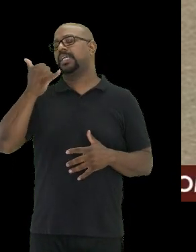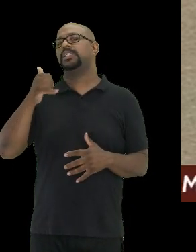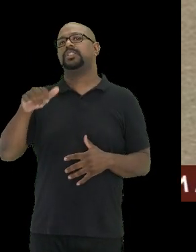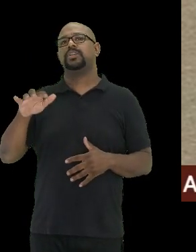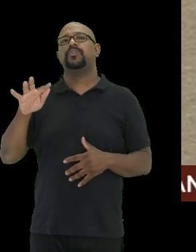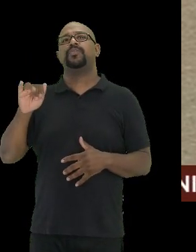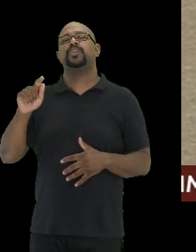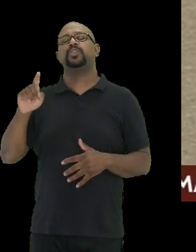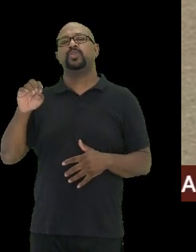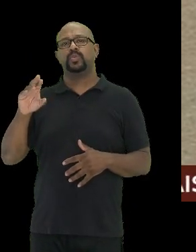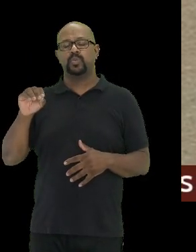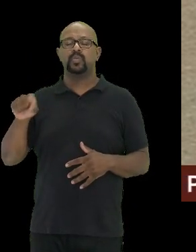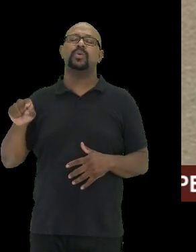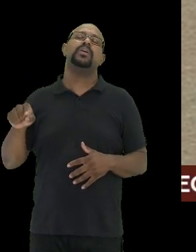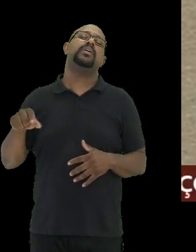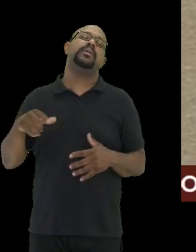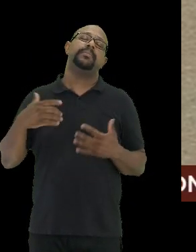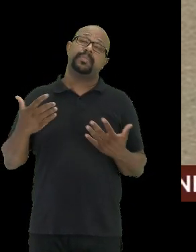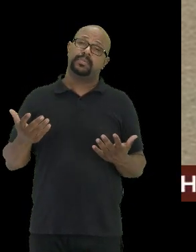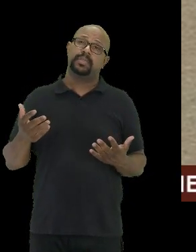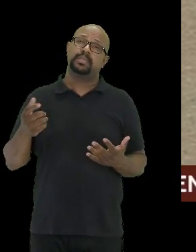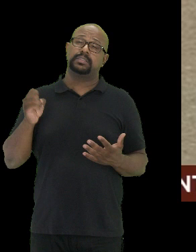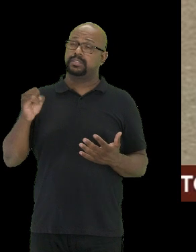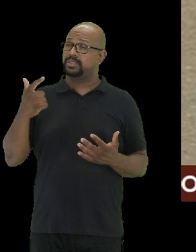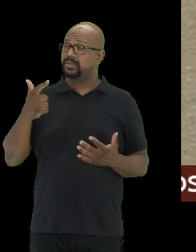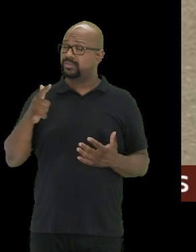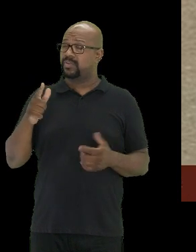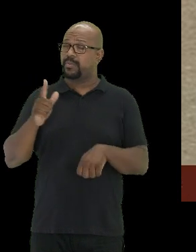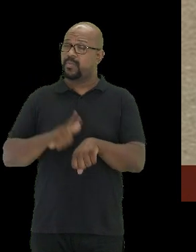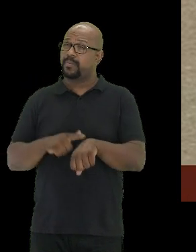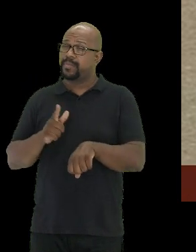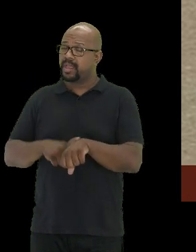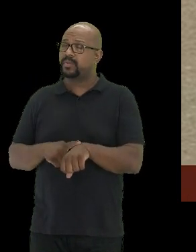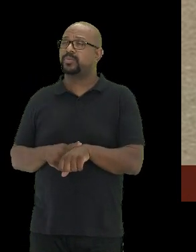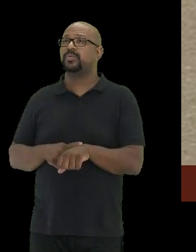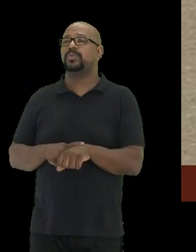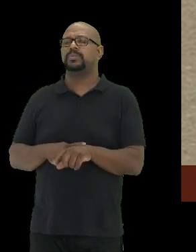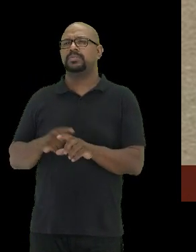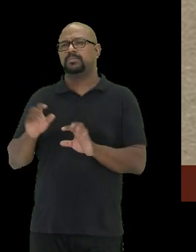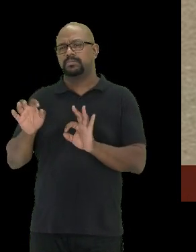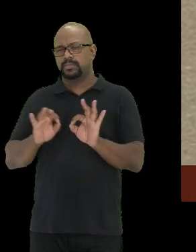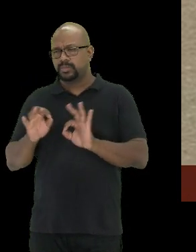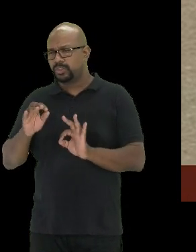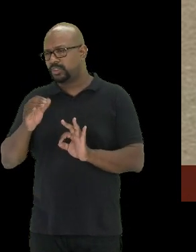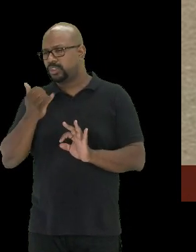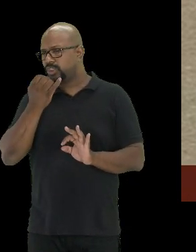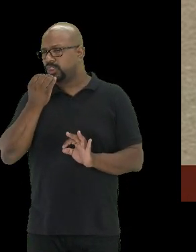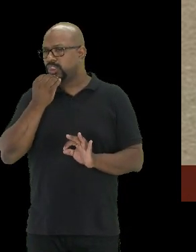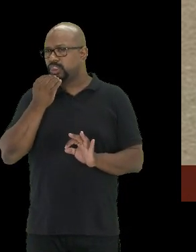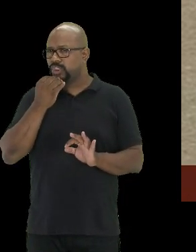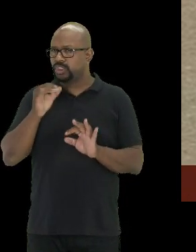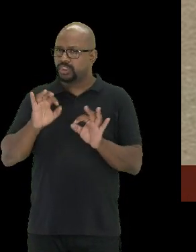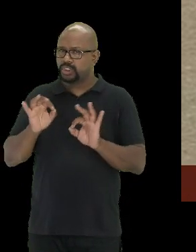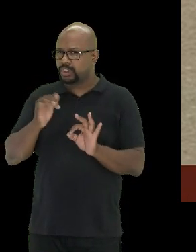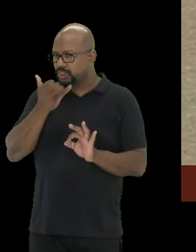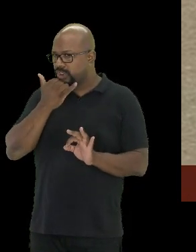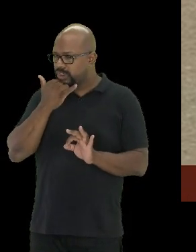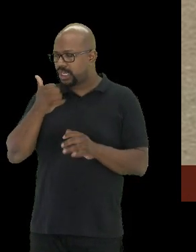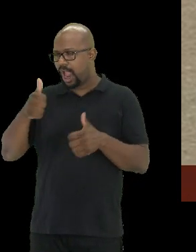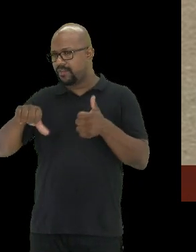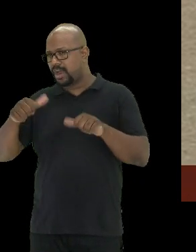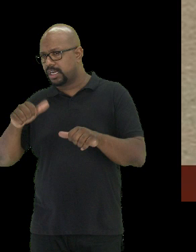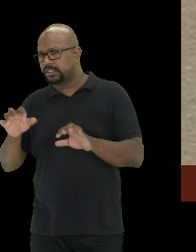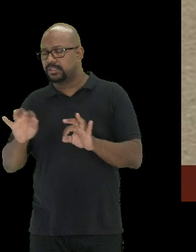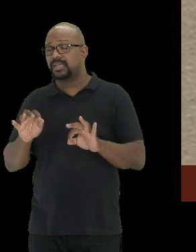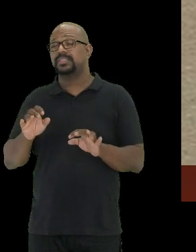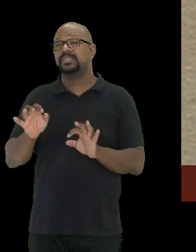perdido. Então, assim, se nós não tivermos um momento de planejamento, de avaliação do que está acontecendo, de se